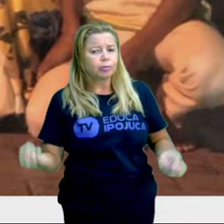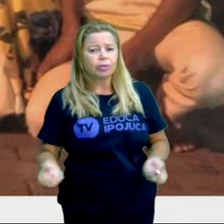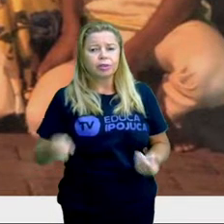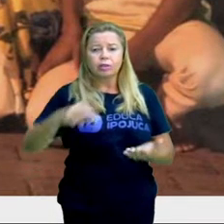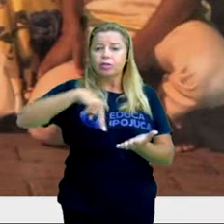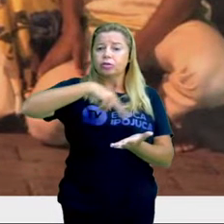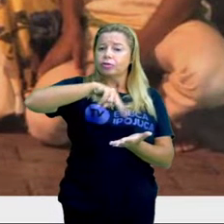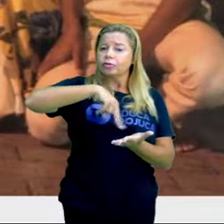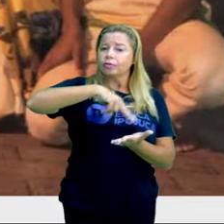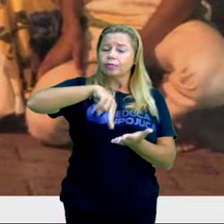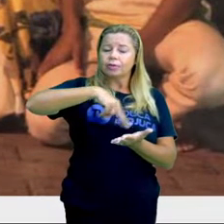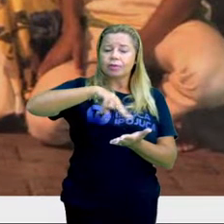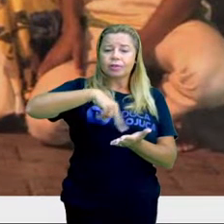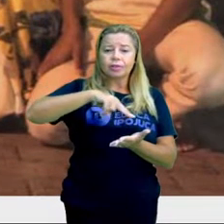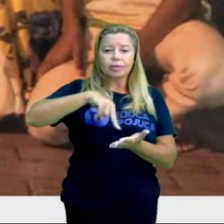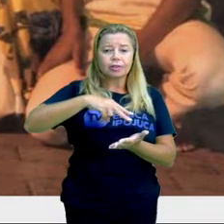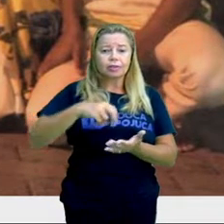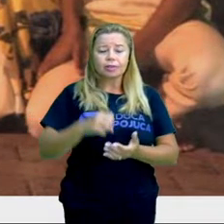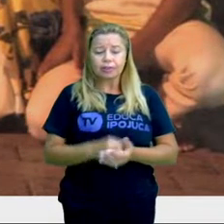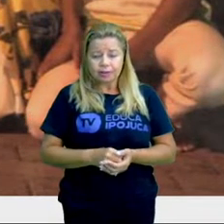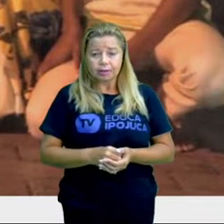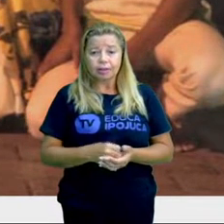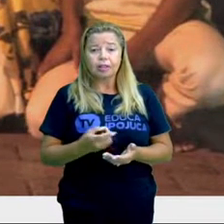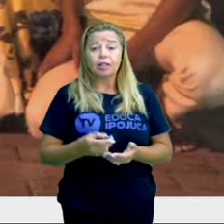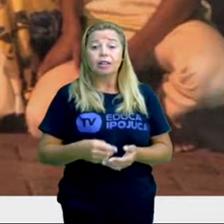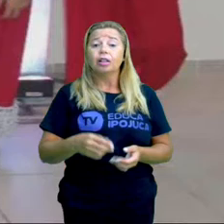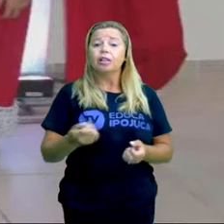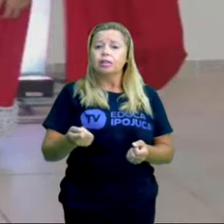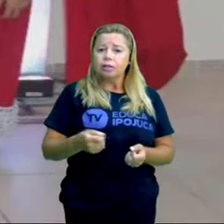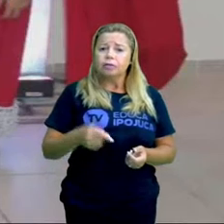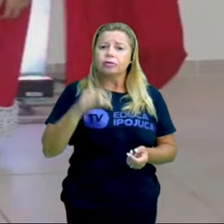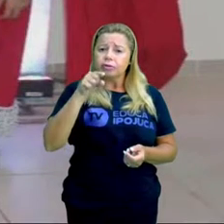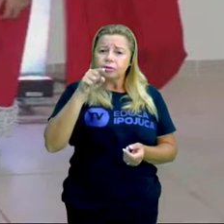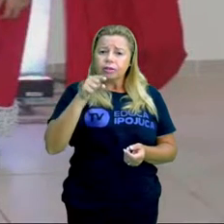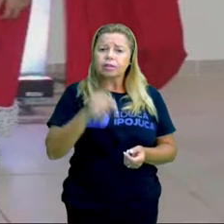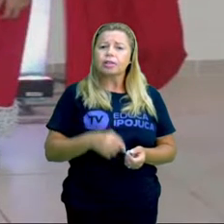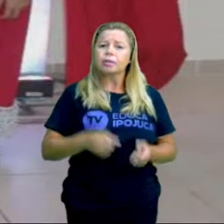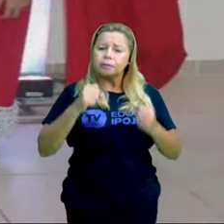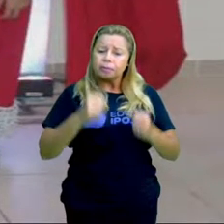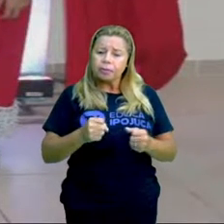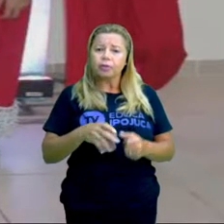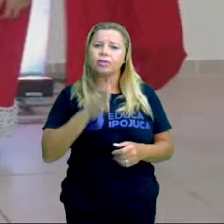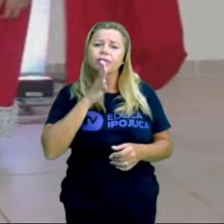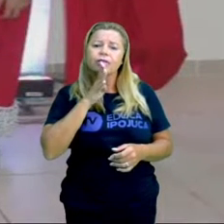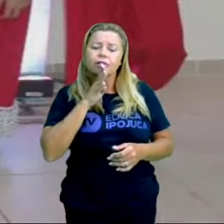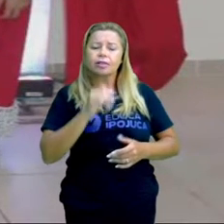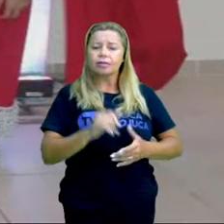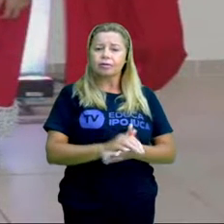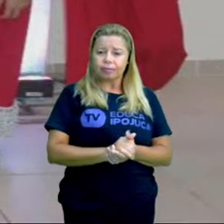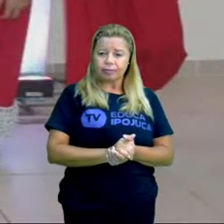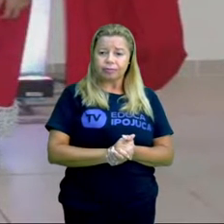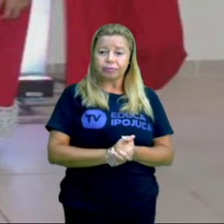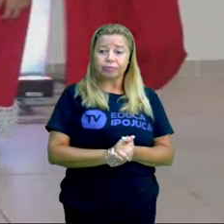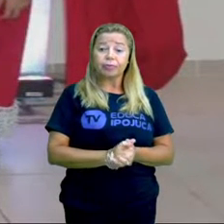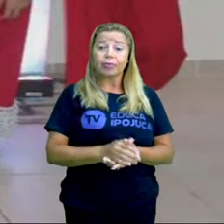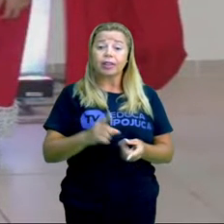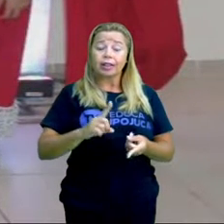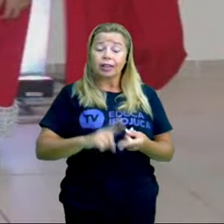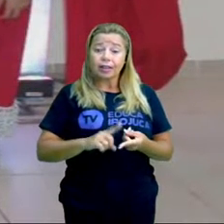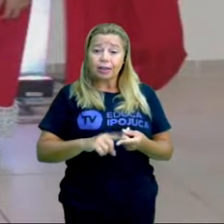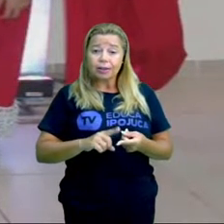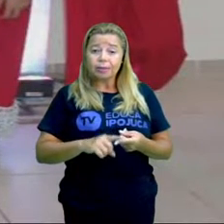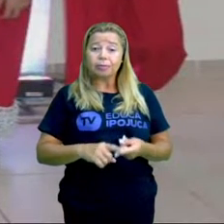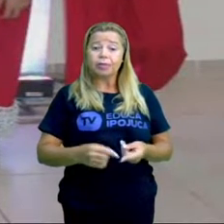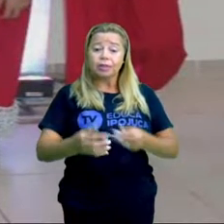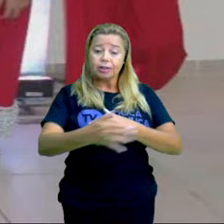cultura de uma forma geral, e que merece muito ser conhecido. Temos também, aqui na sede do